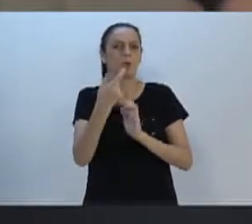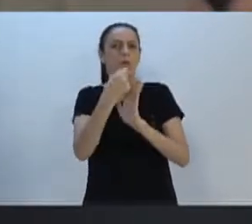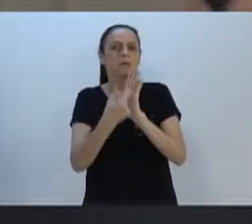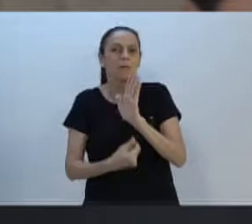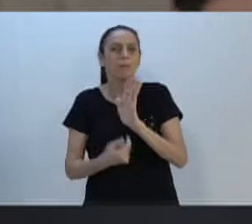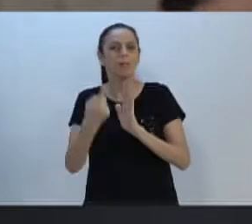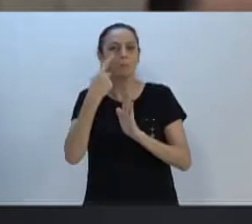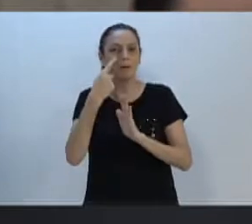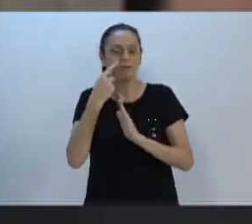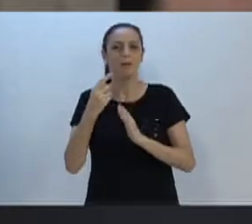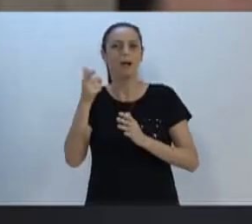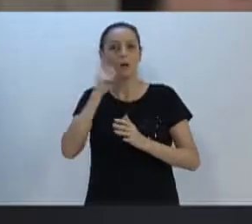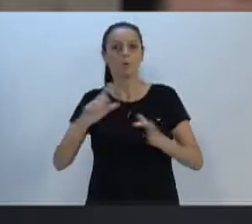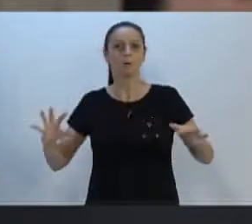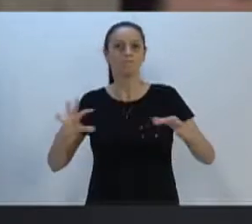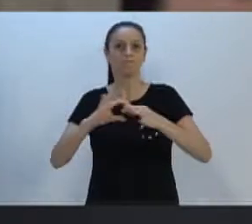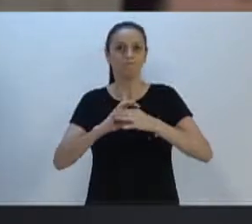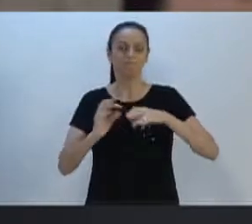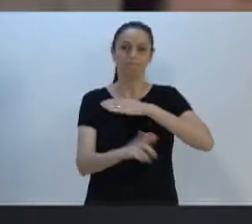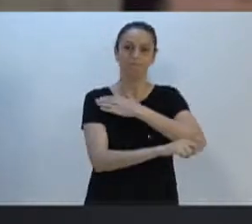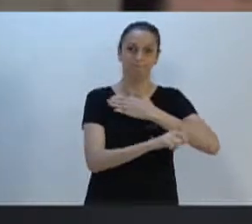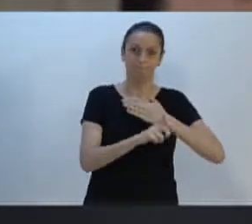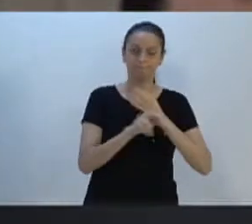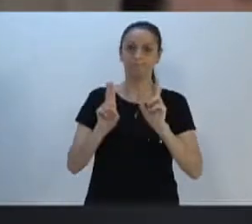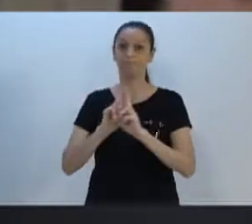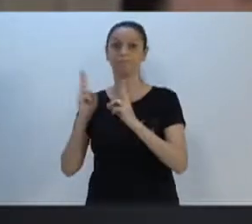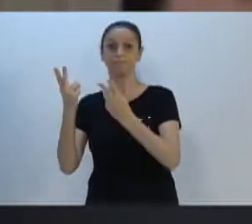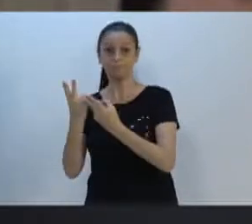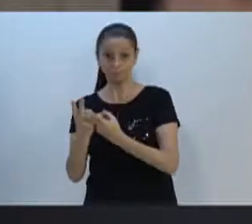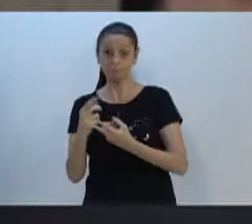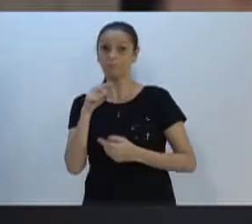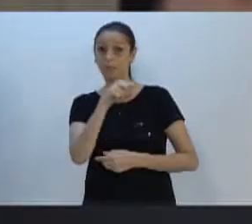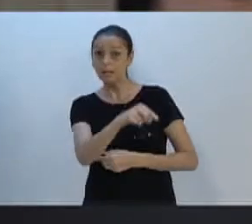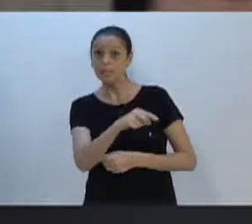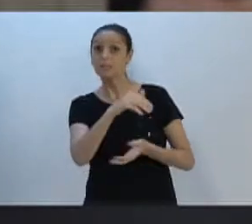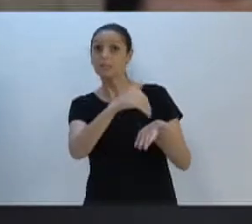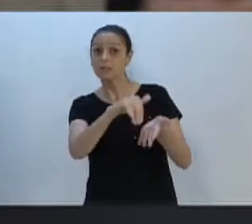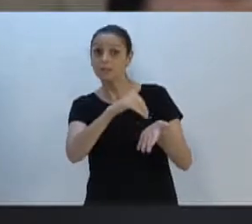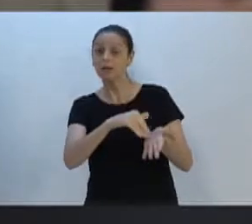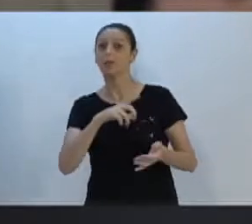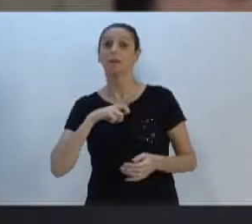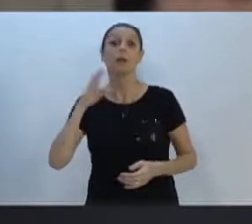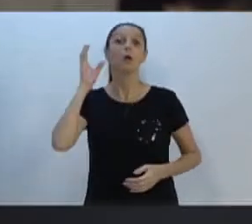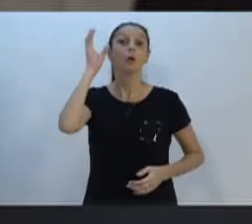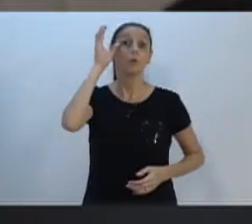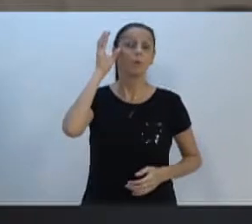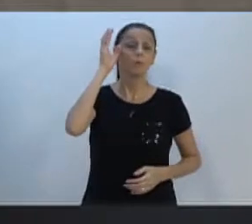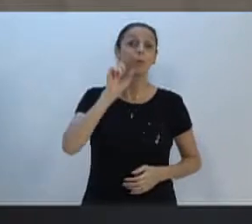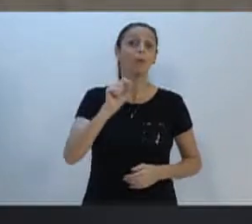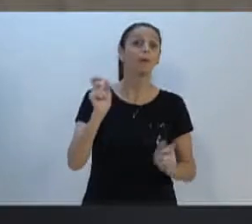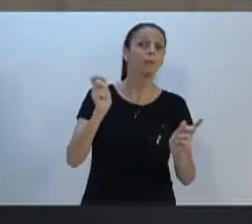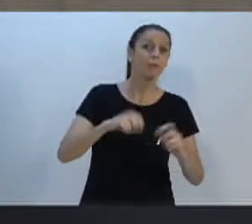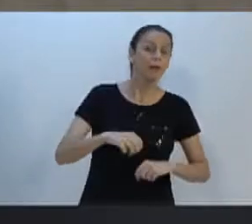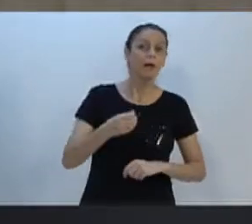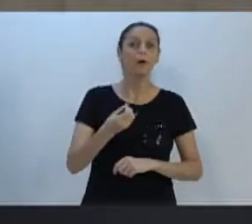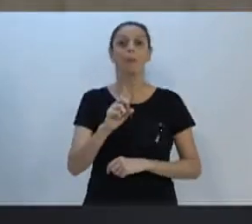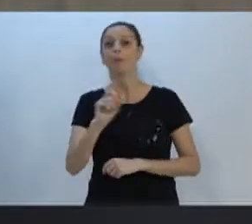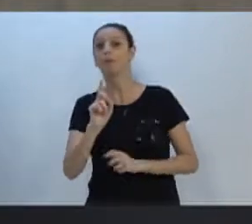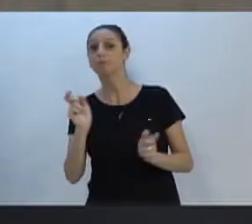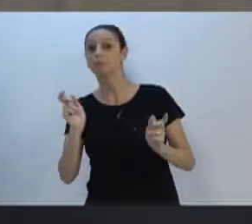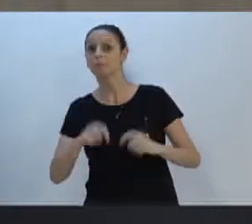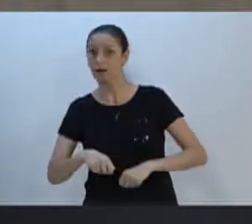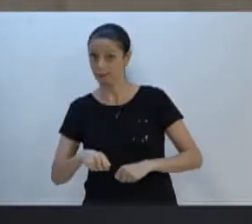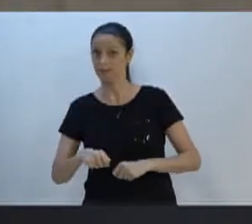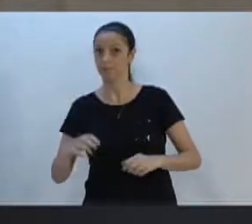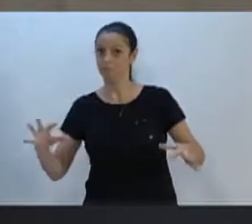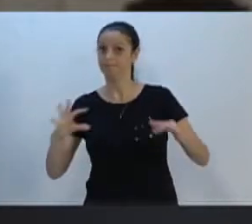que está fazendo um papel com os pés firmes no chão, os pés conscientes do que pode ser feito naquela região, para que também